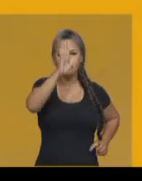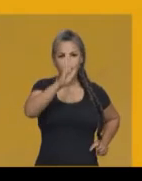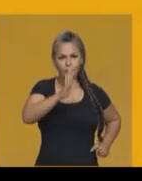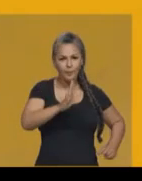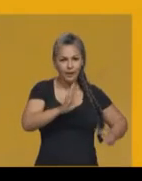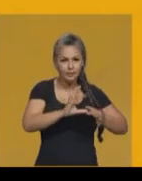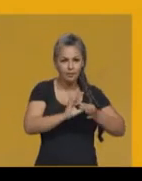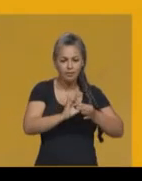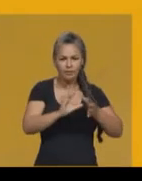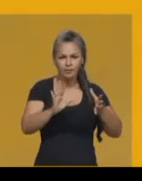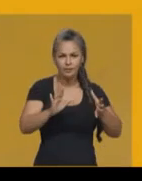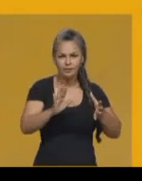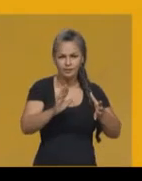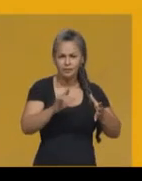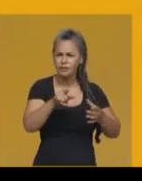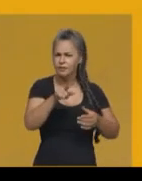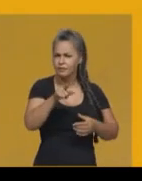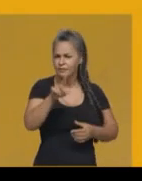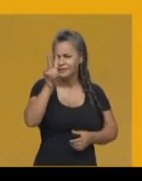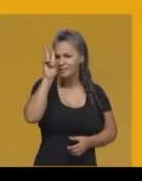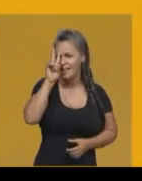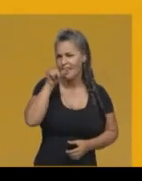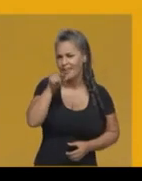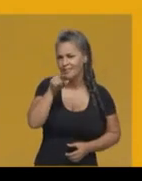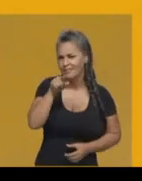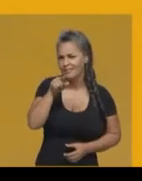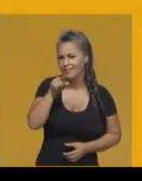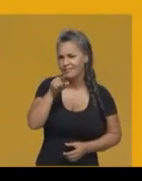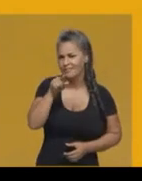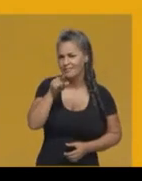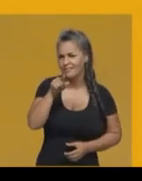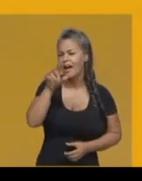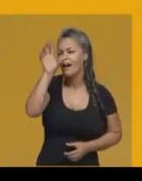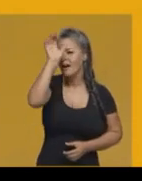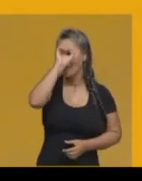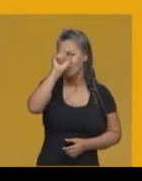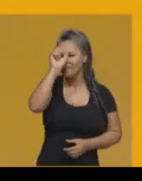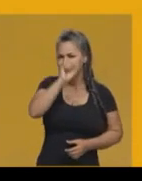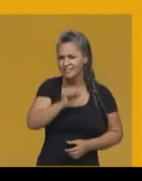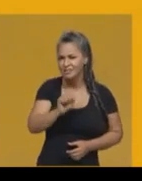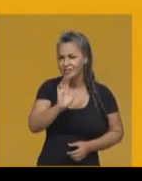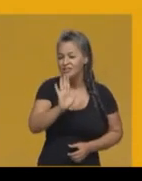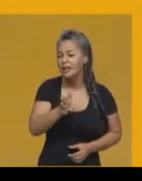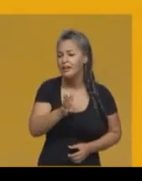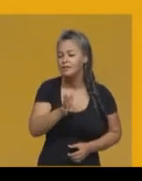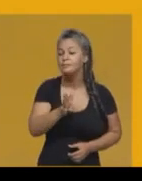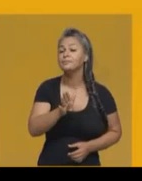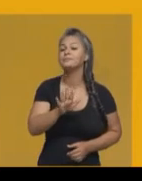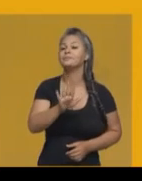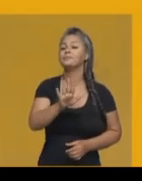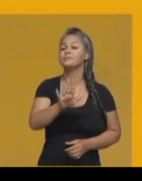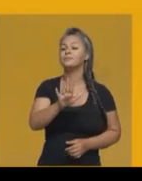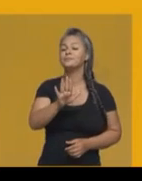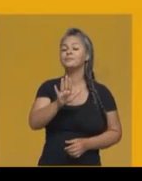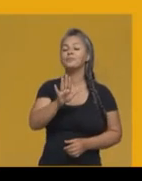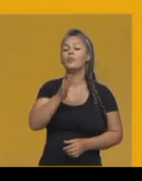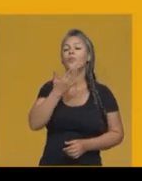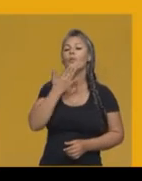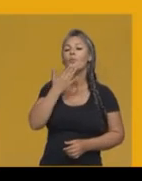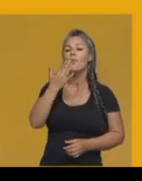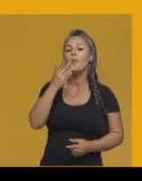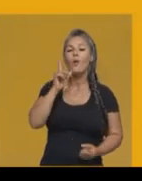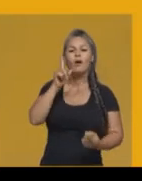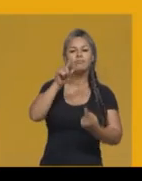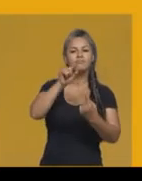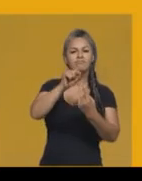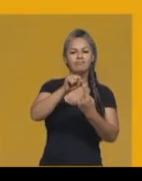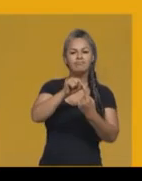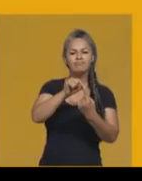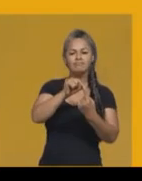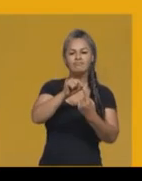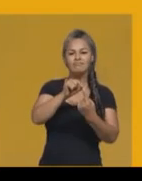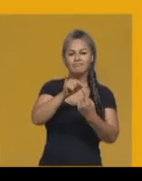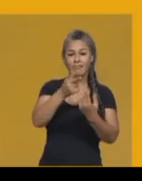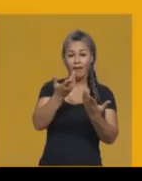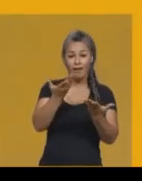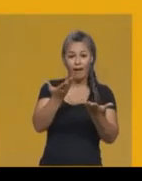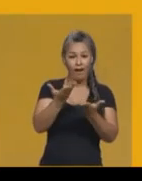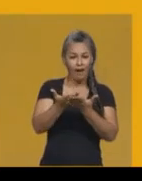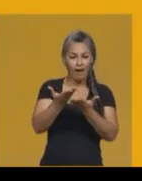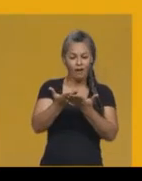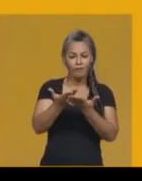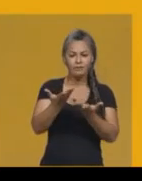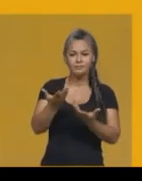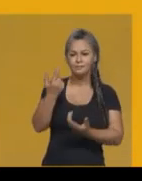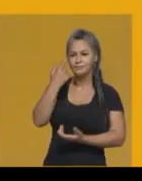passado? Quais os objetivos da nossa aula? Analisar os impactos da